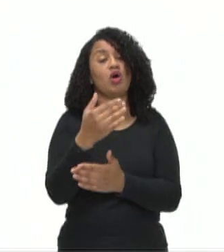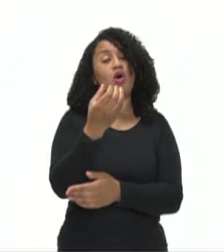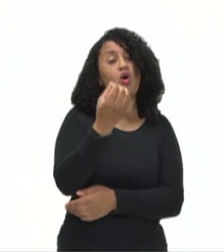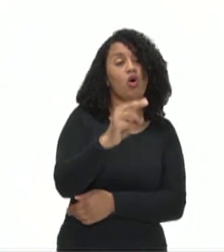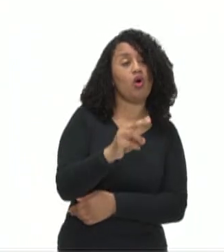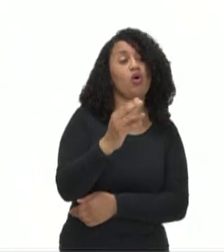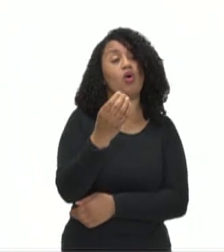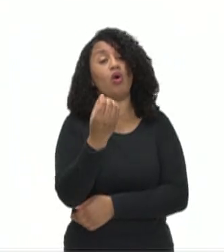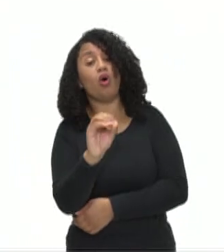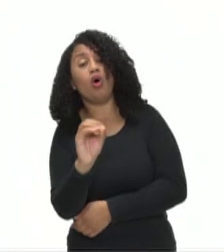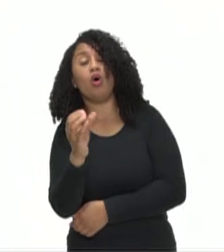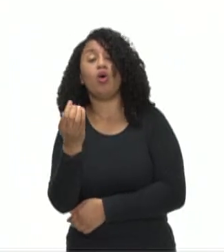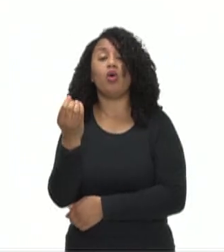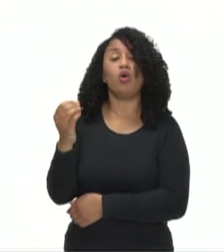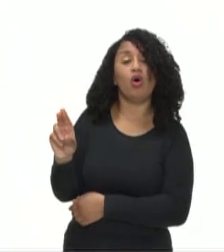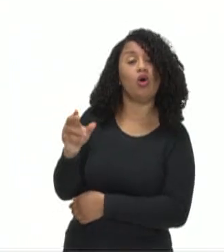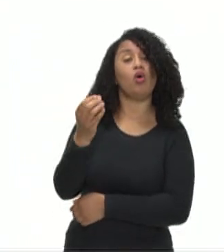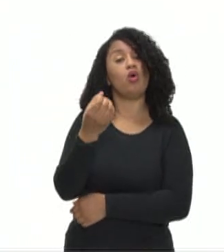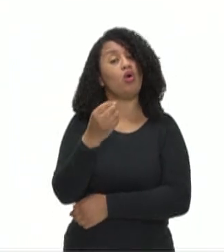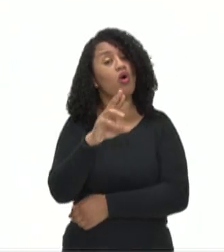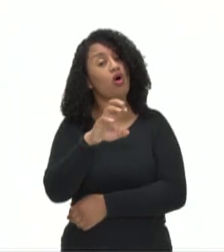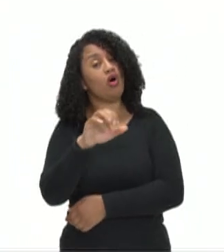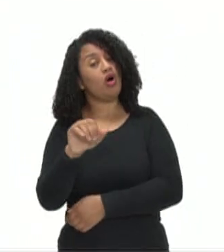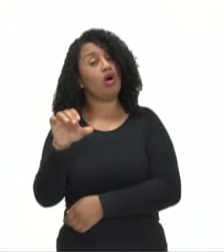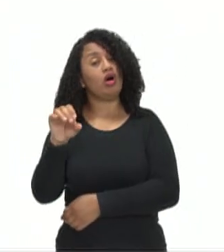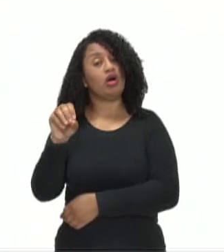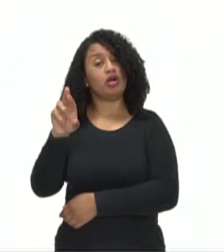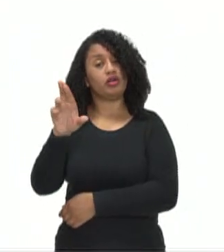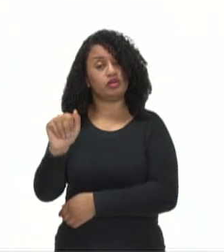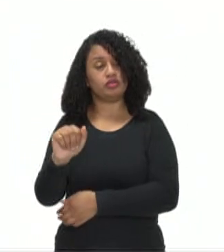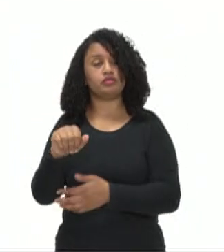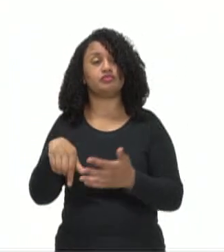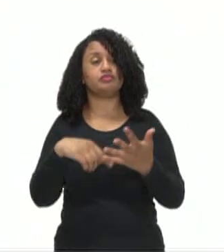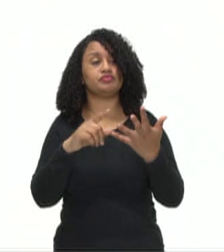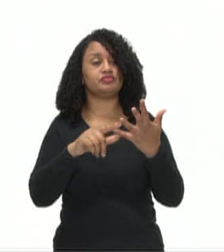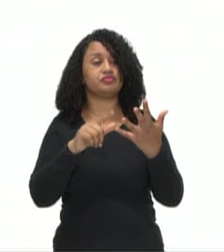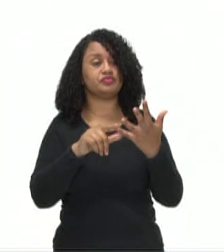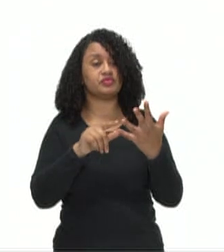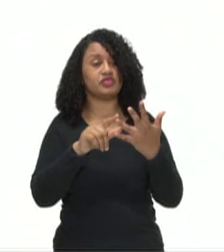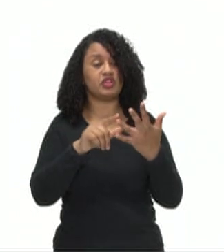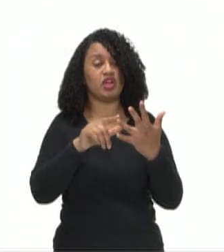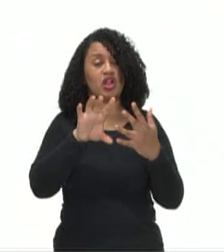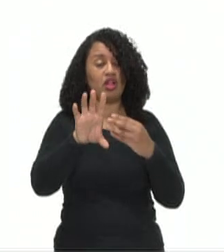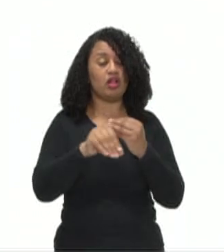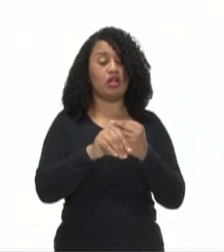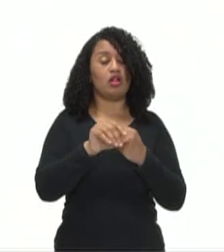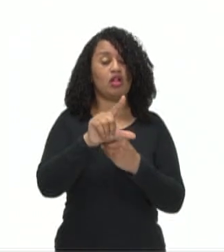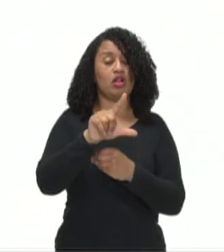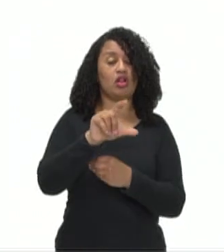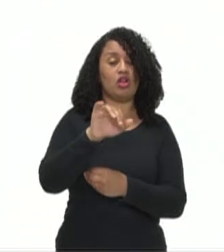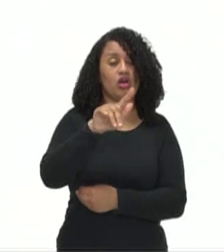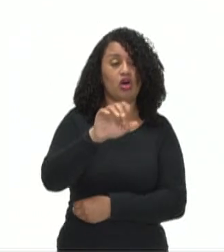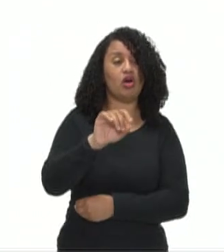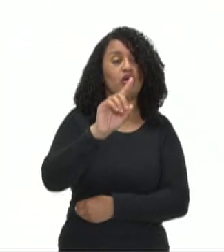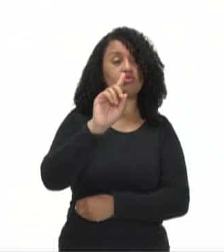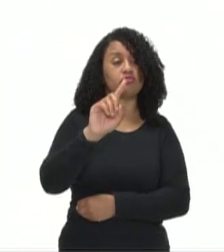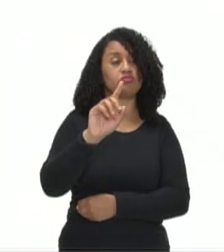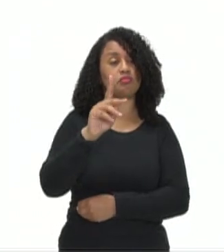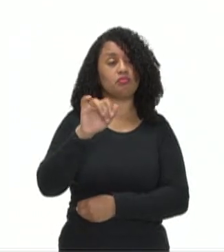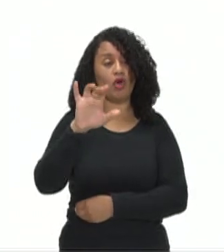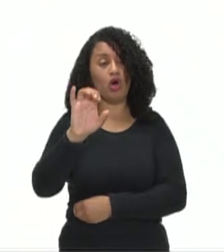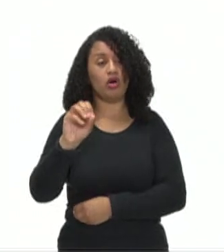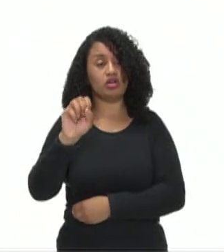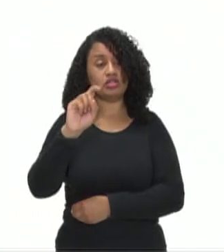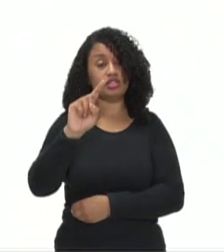o Ou, ou, ou, ora, ora. As conclusivas, o Logo, o Pois, depois do verbo,